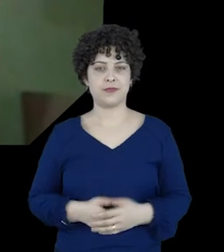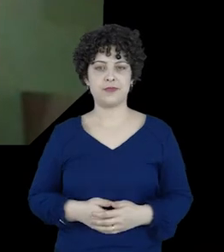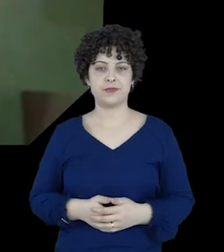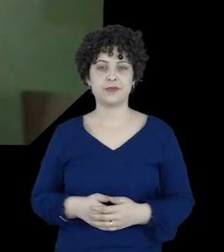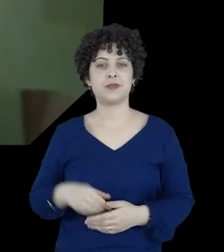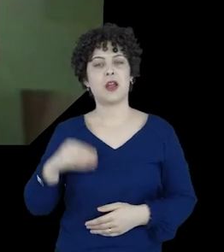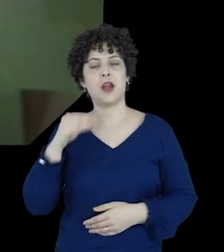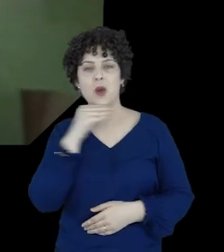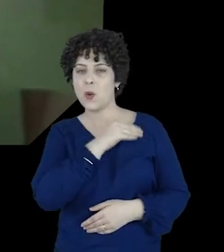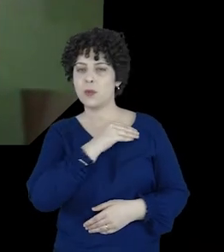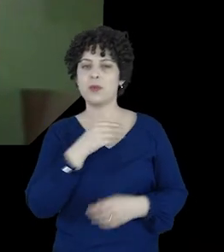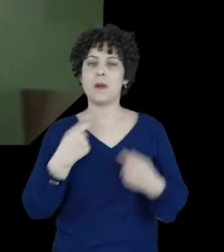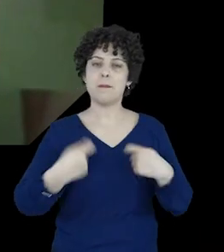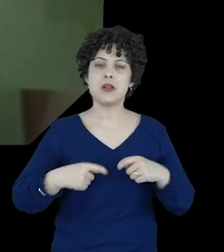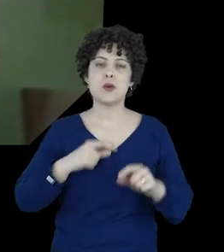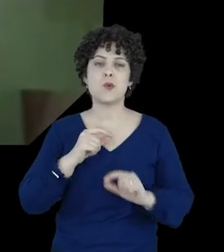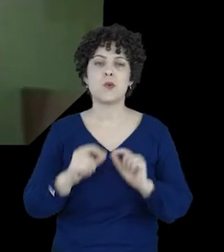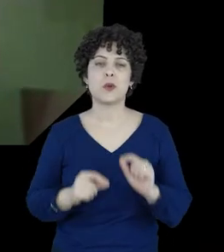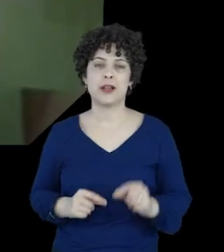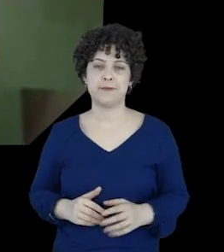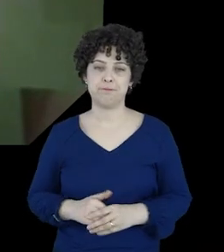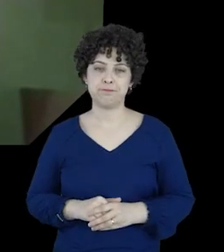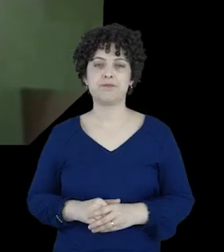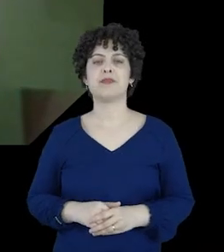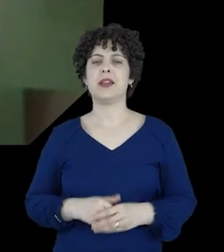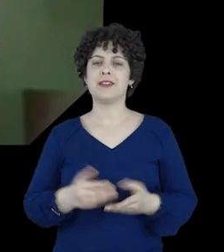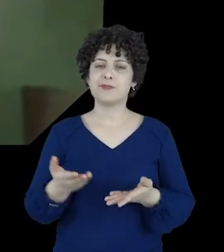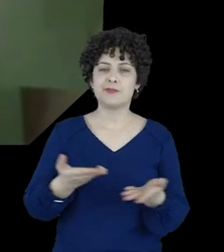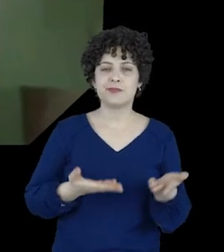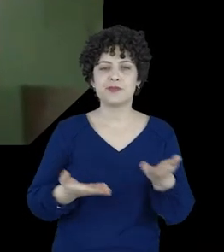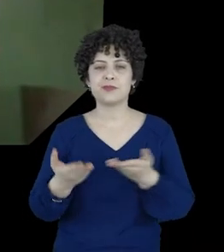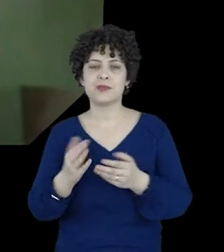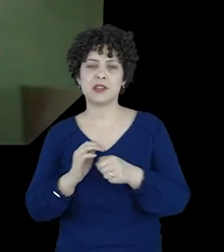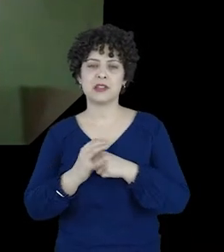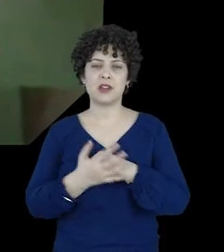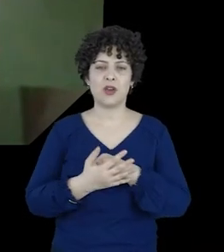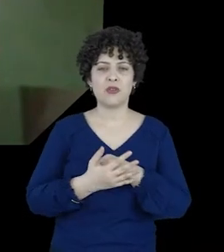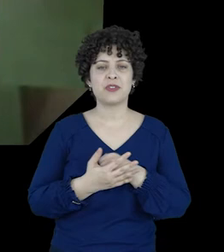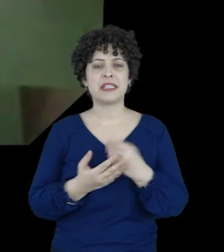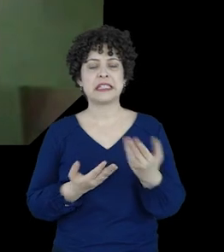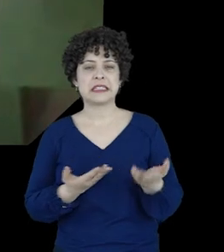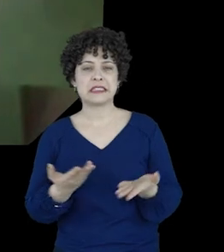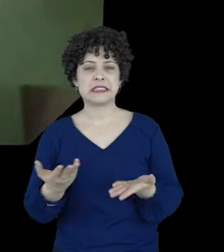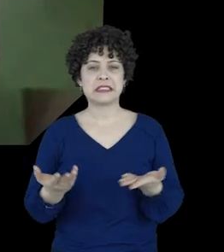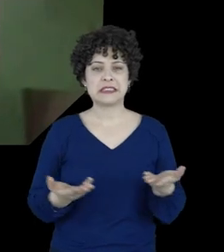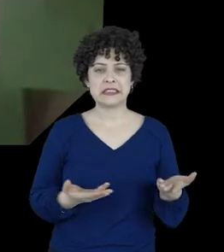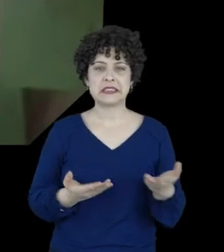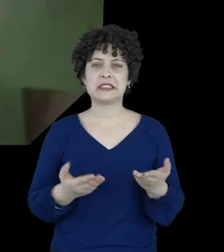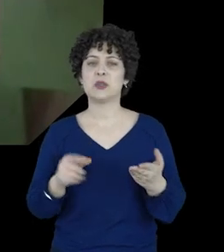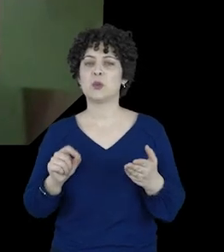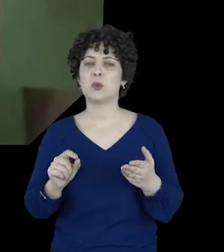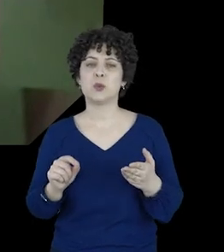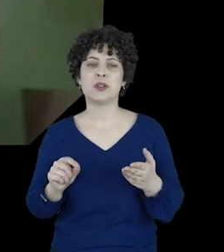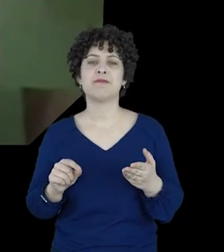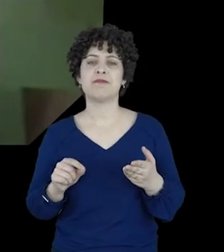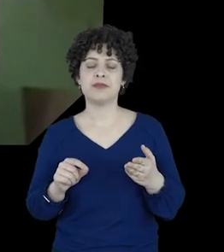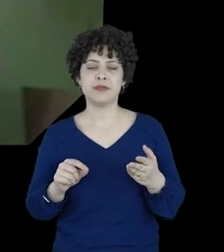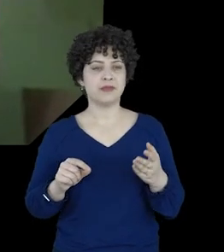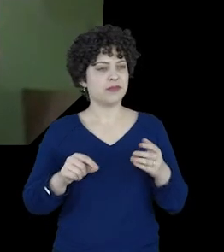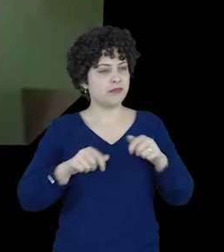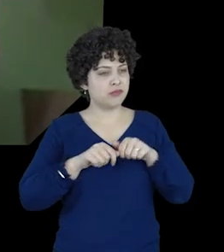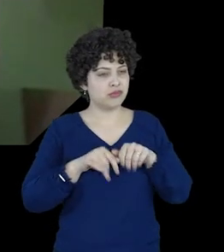E é óbvio que temos que lidar com a COVID-19, que tecnicamente